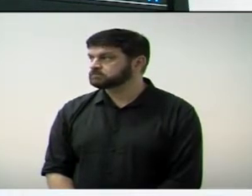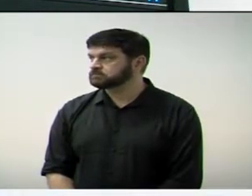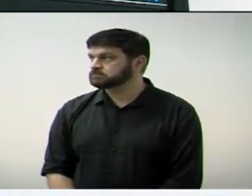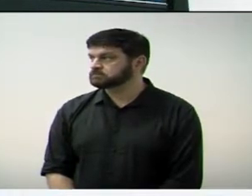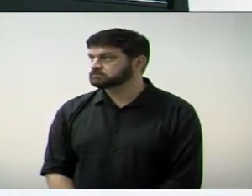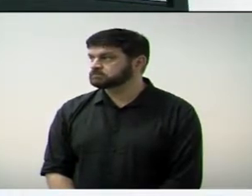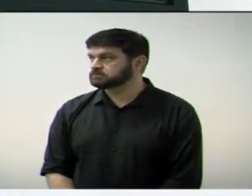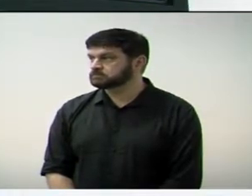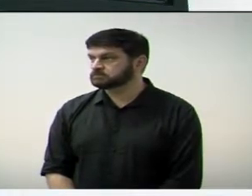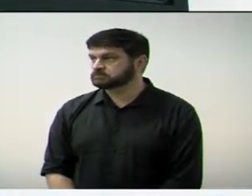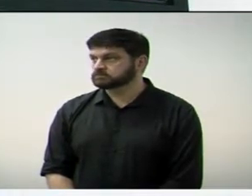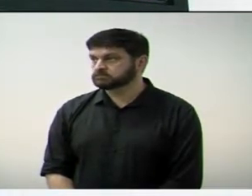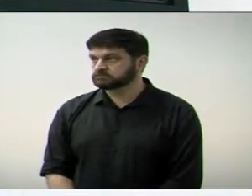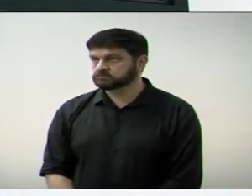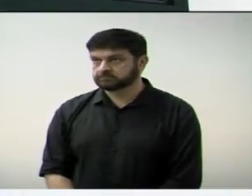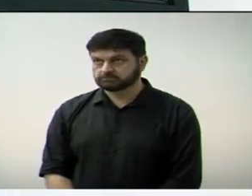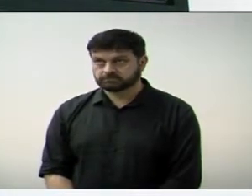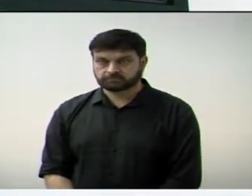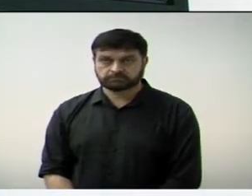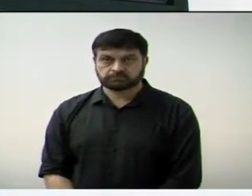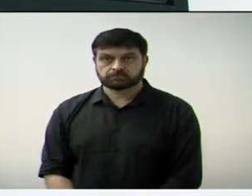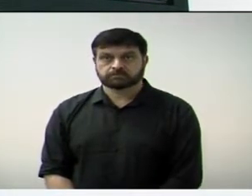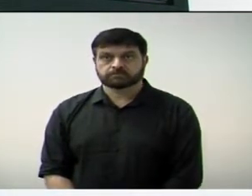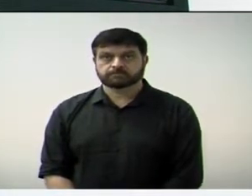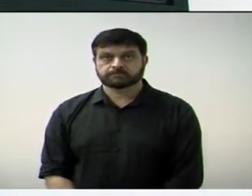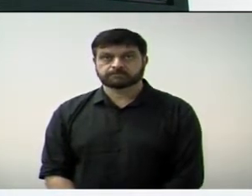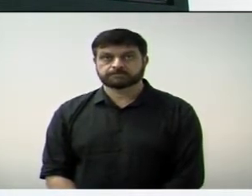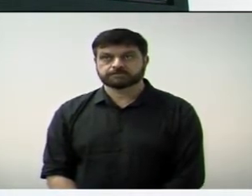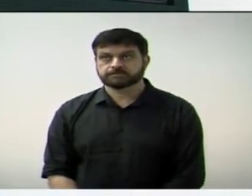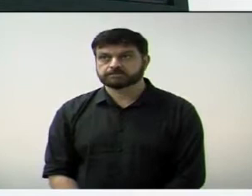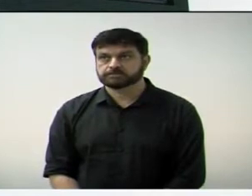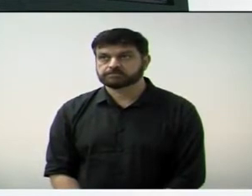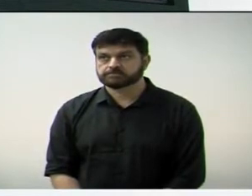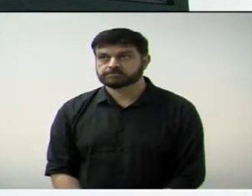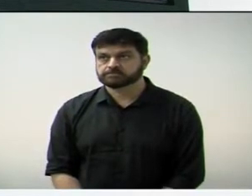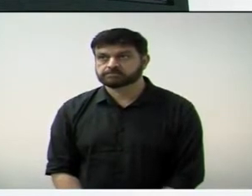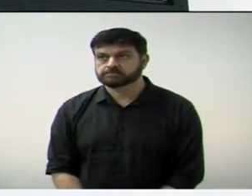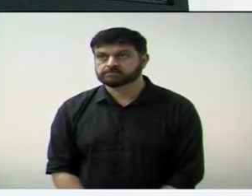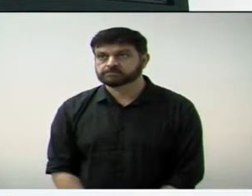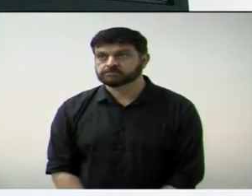O Projeto de 07